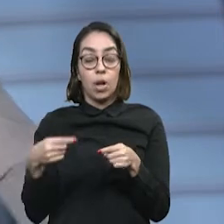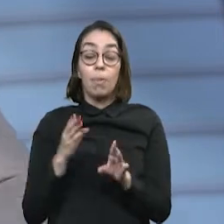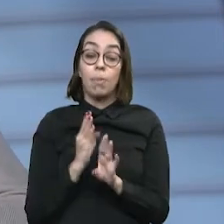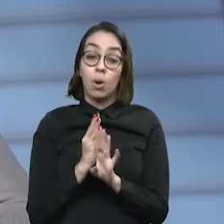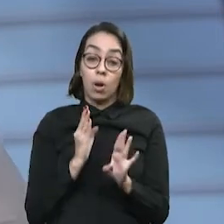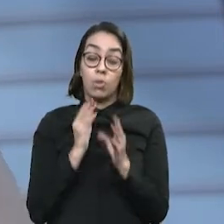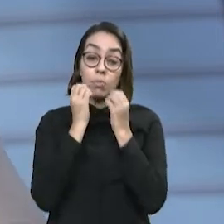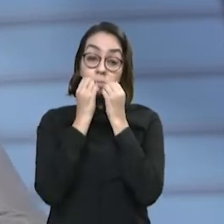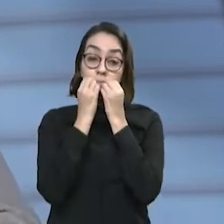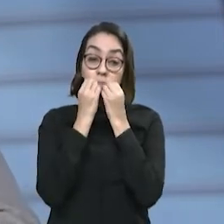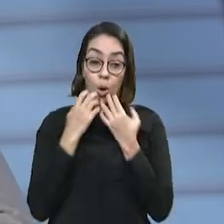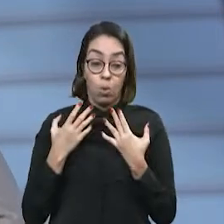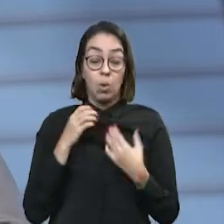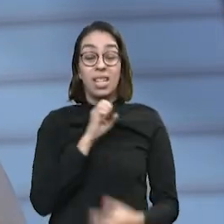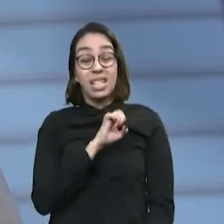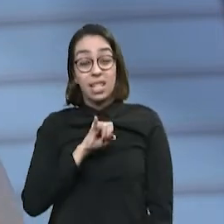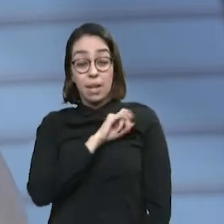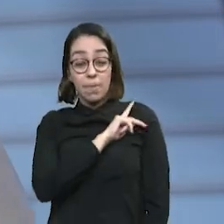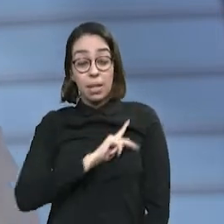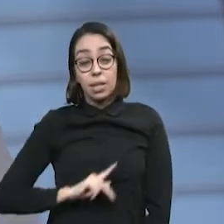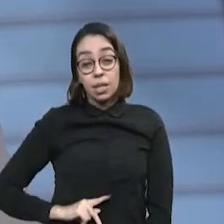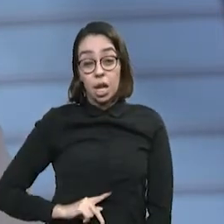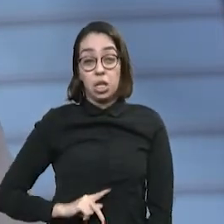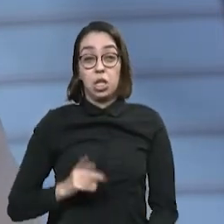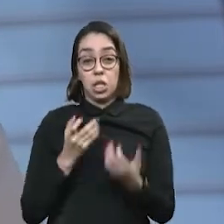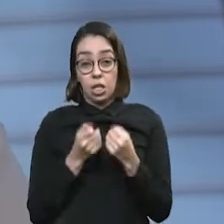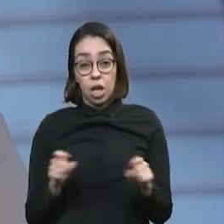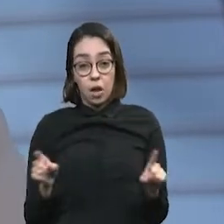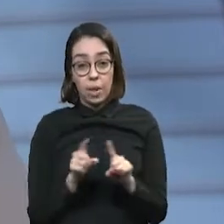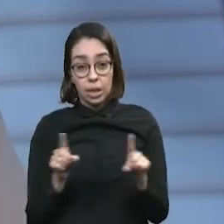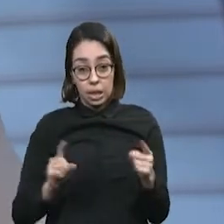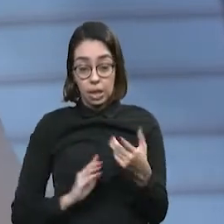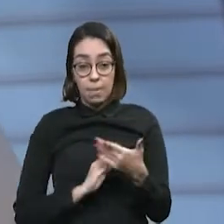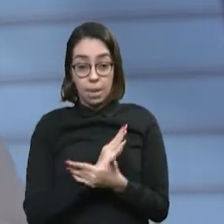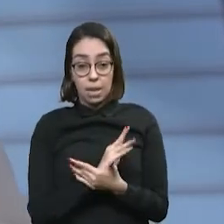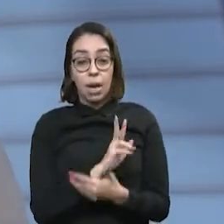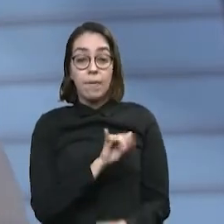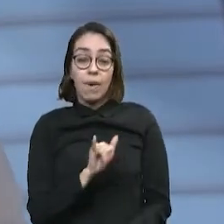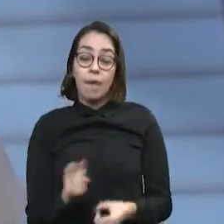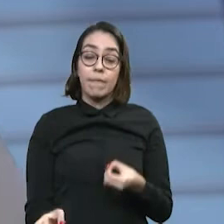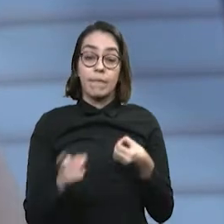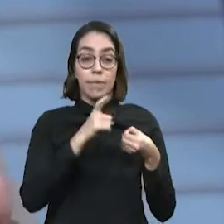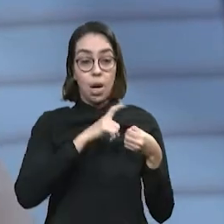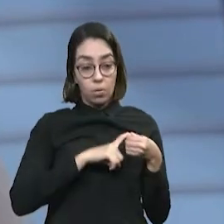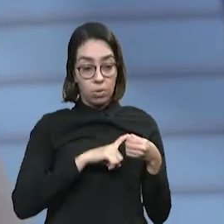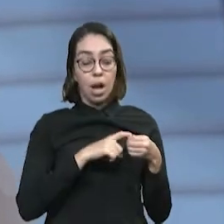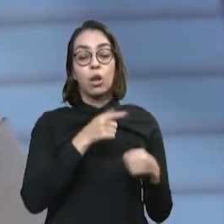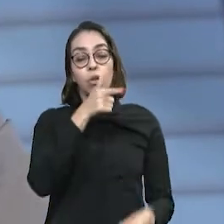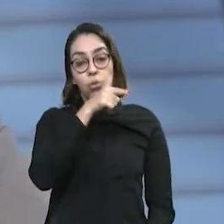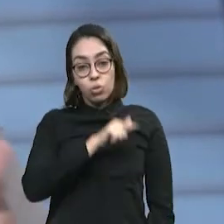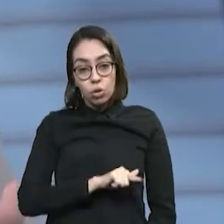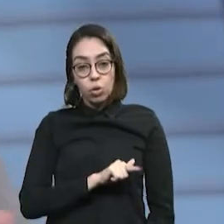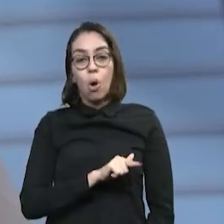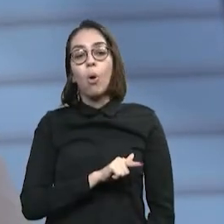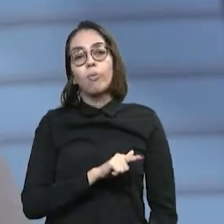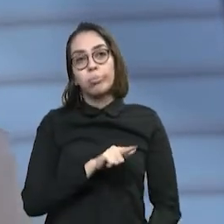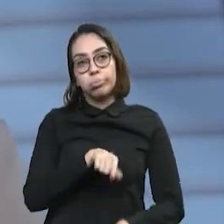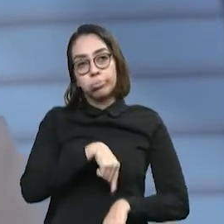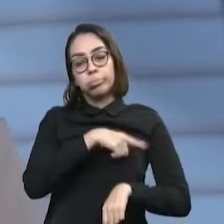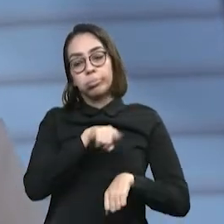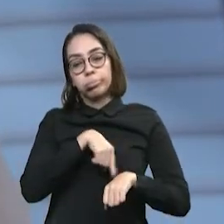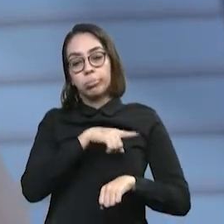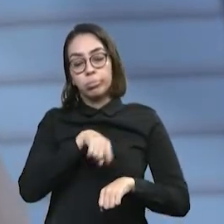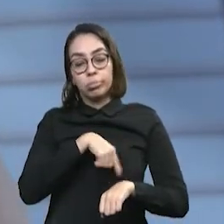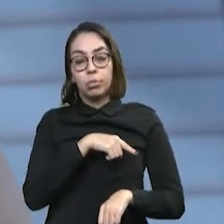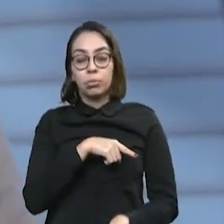bom. Caso o presidente não faça agora a sanção, em 48 horas volta para o próprio Congresso promulgar. promulga. Exatamente. Então, com essa promulgação, a Já